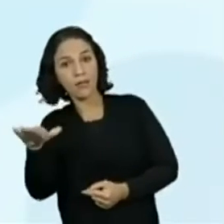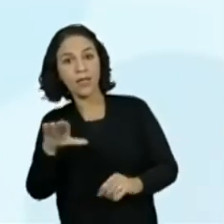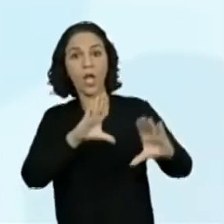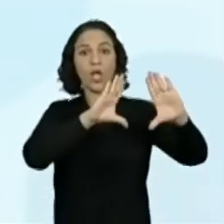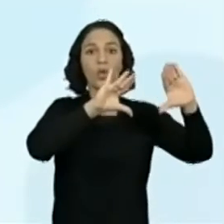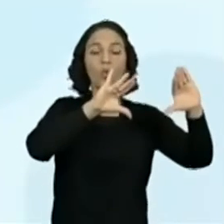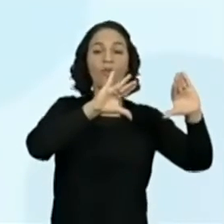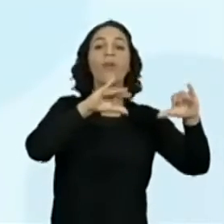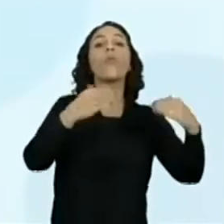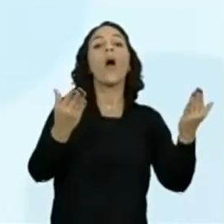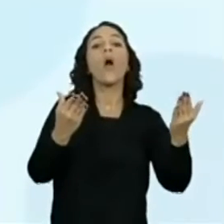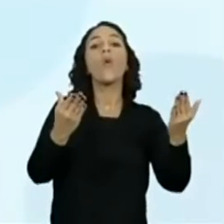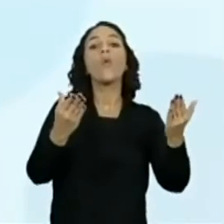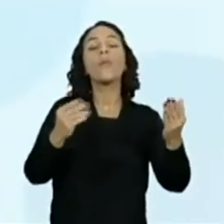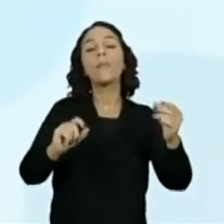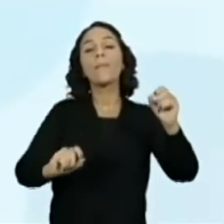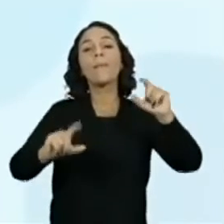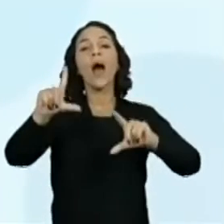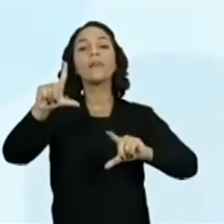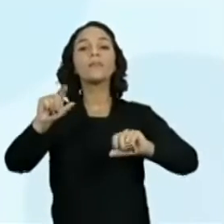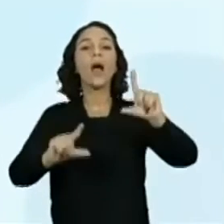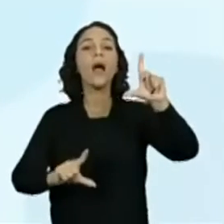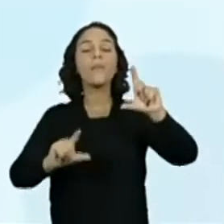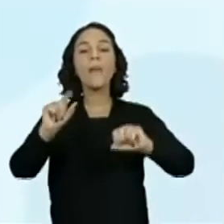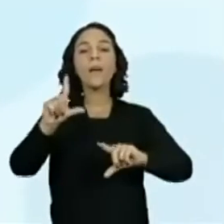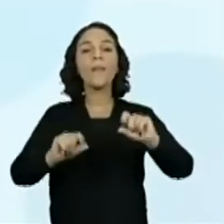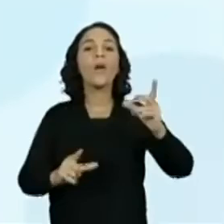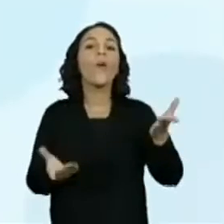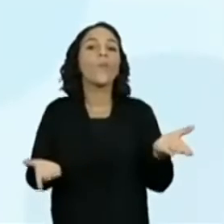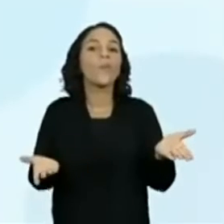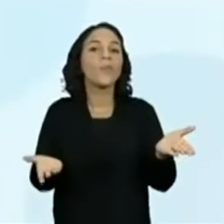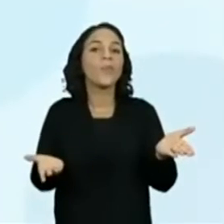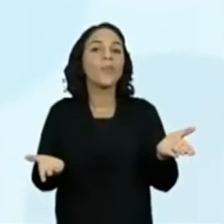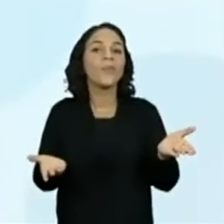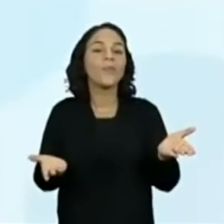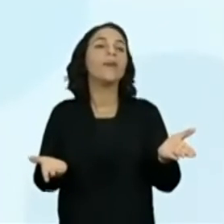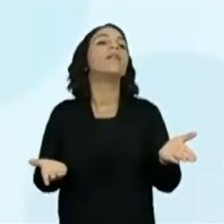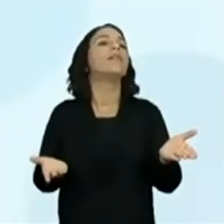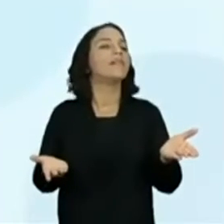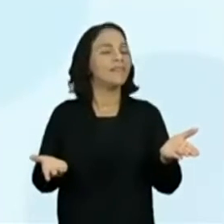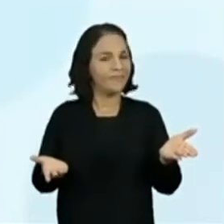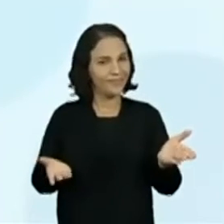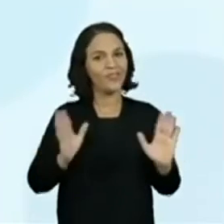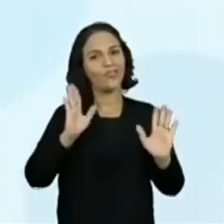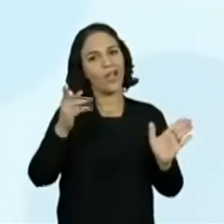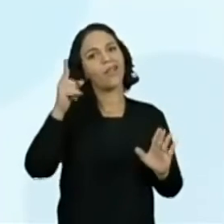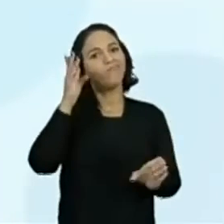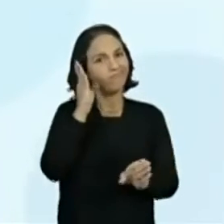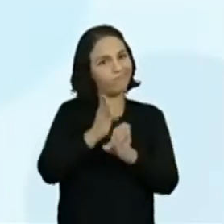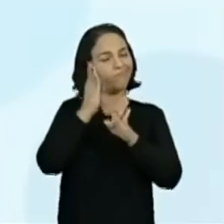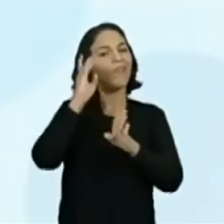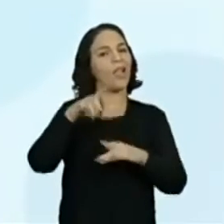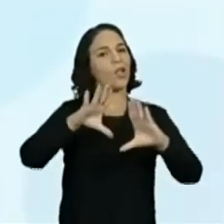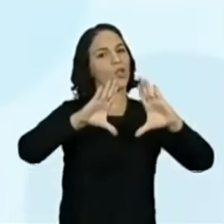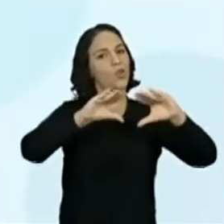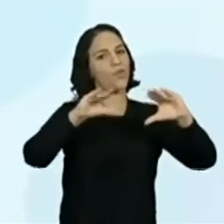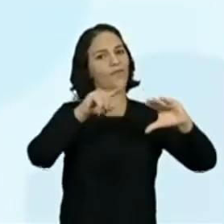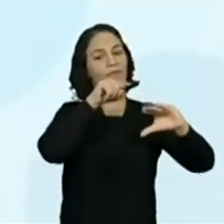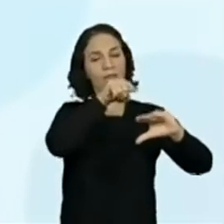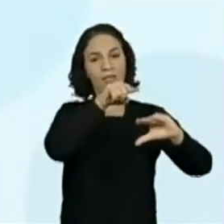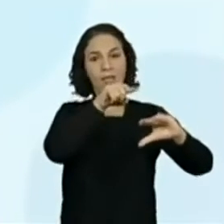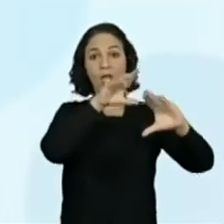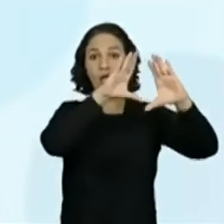a resposta, não é? Já verificamos que são nuvens. Exatamente. Então, nós temos aí mais